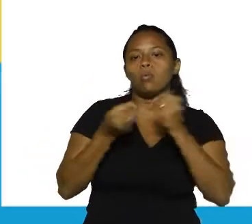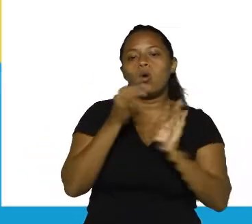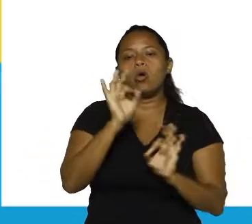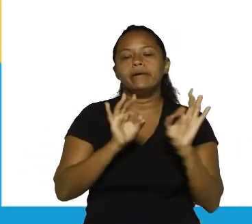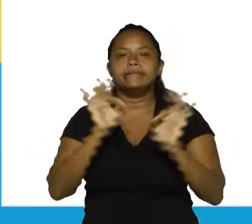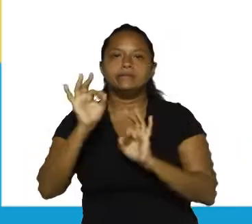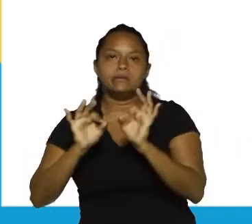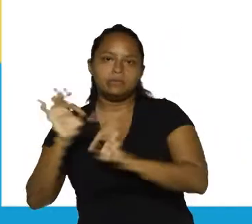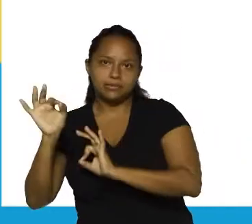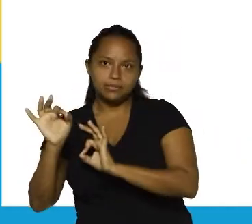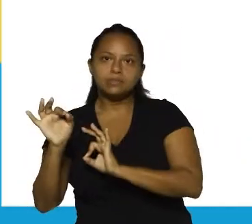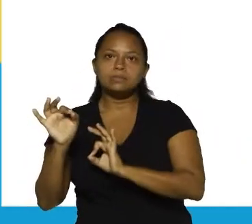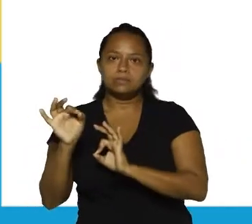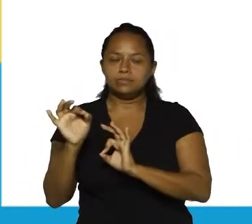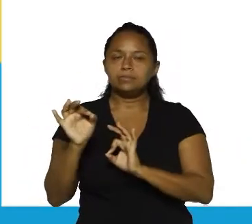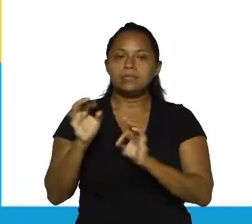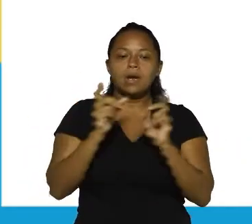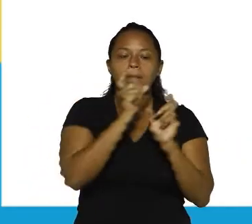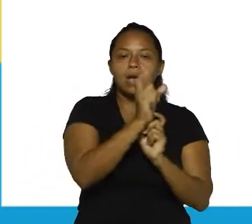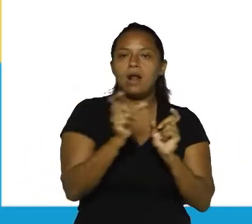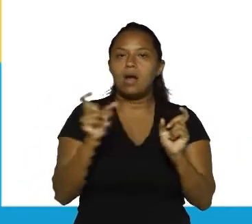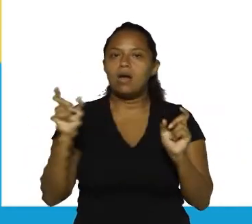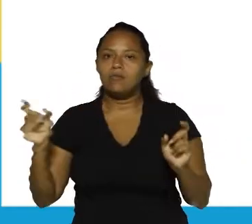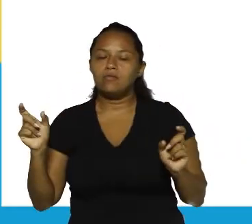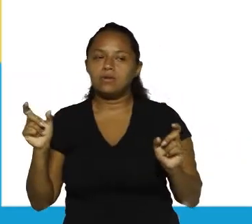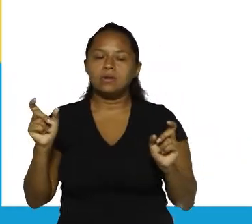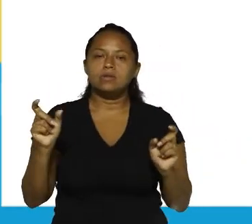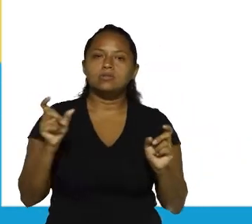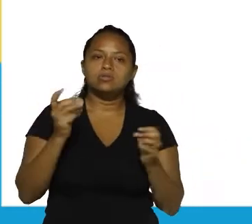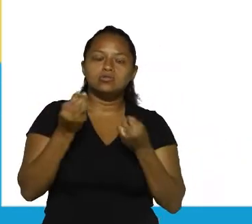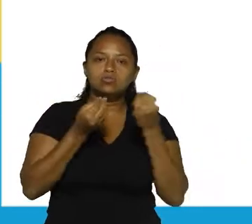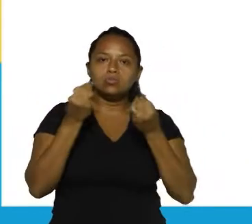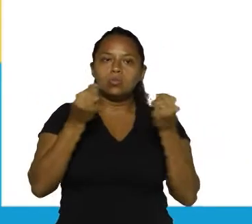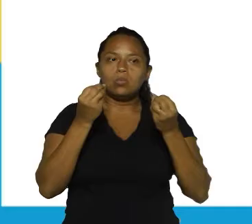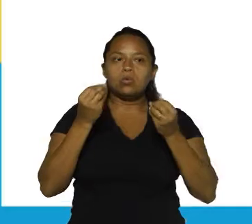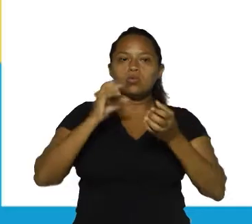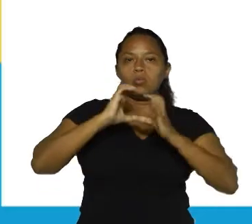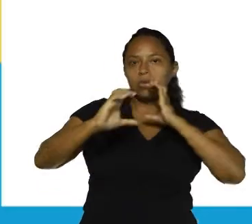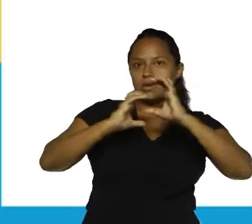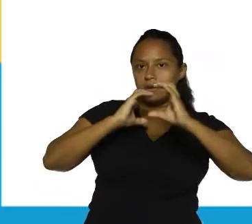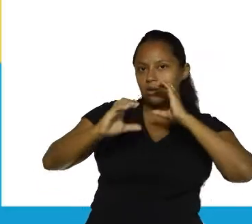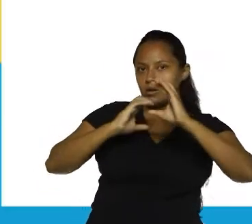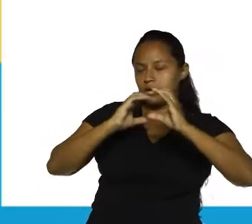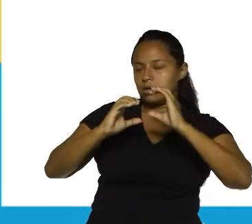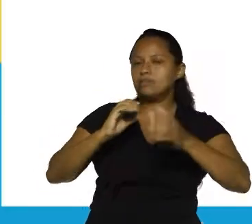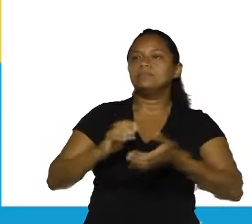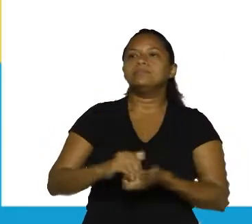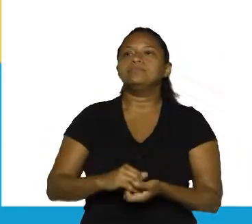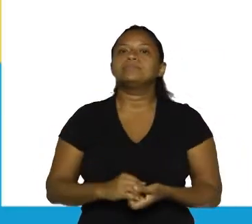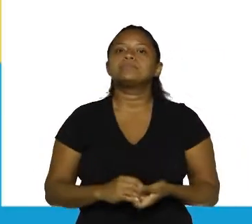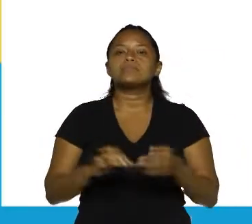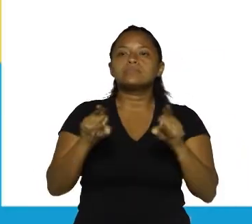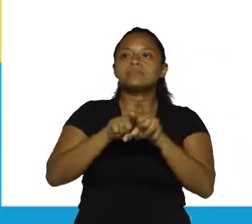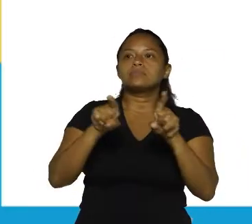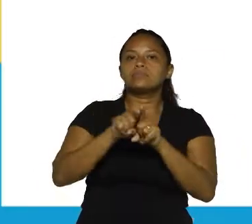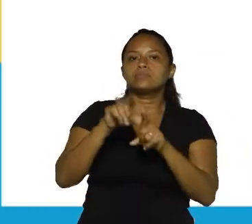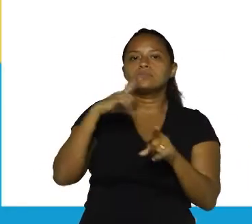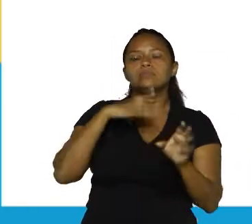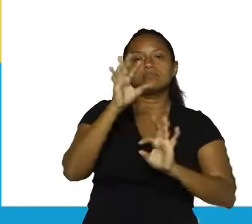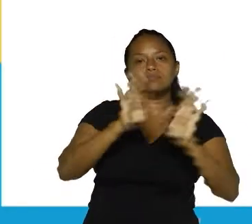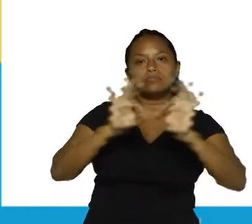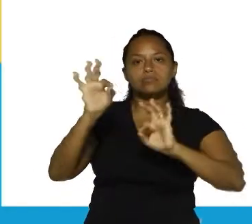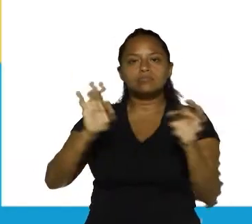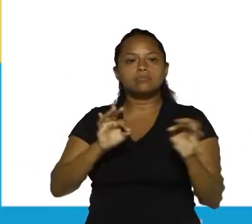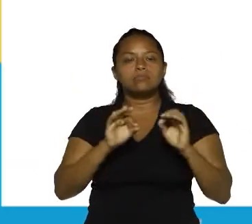organizamos as palavras de modo que nós consigamos nos comunicar com o outro. Também vai tratar sobre a